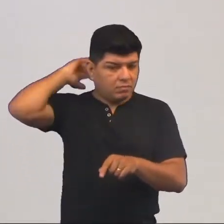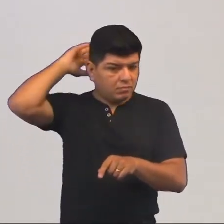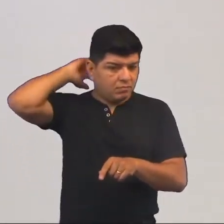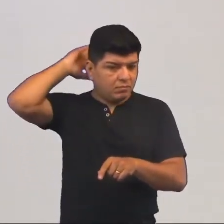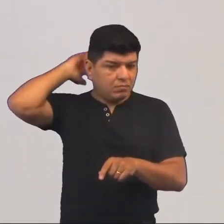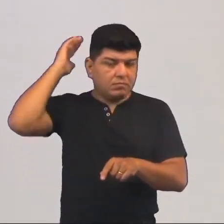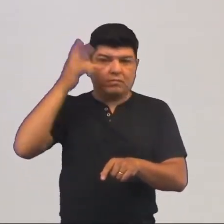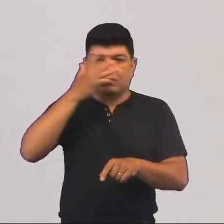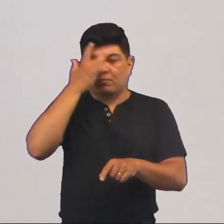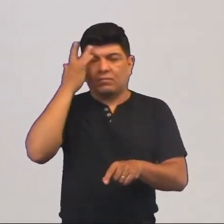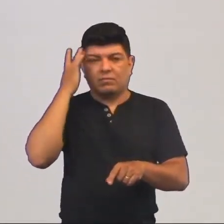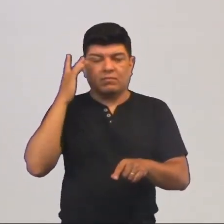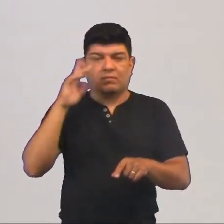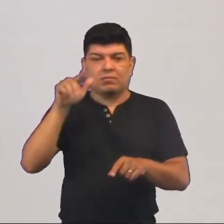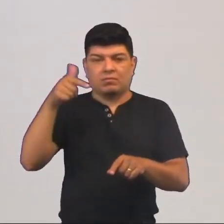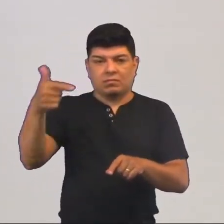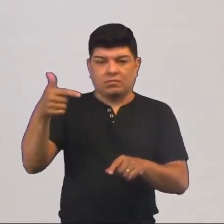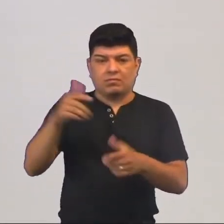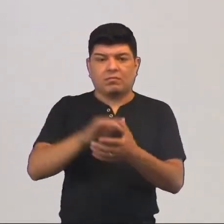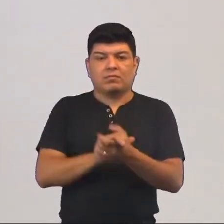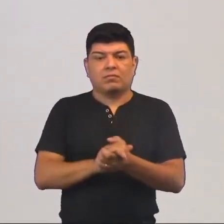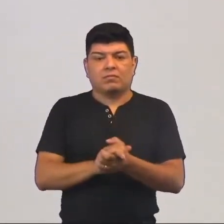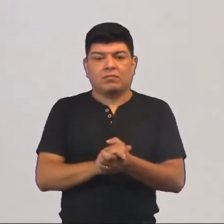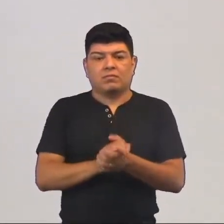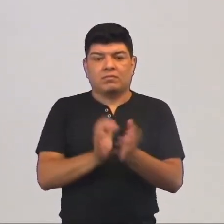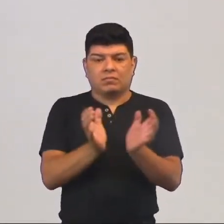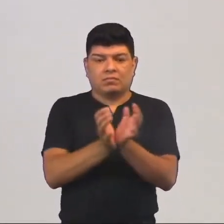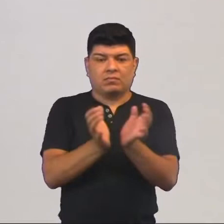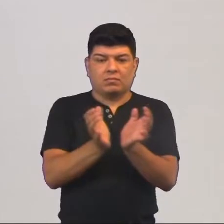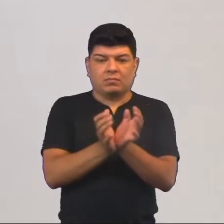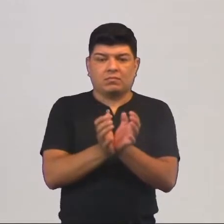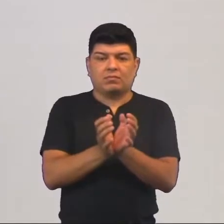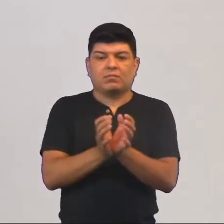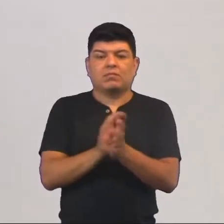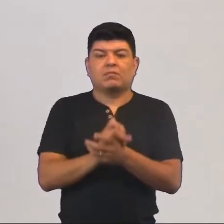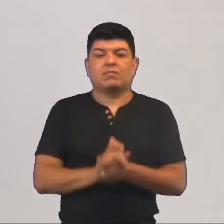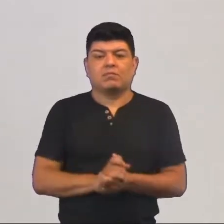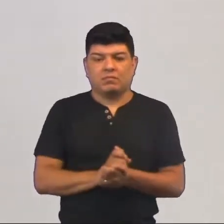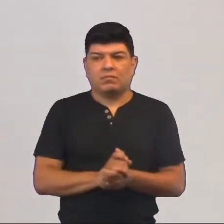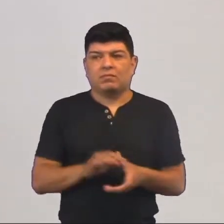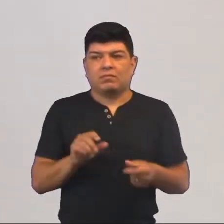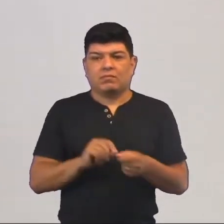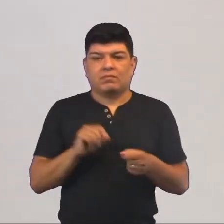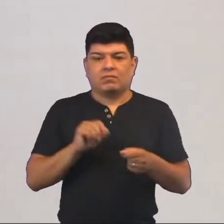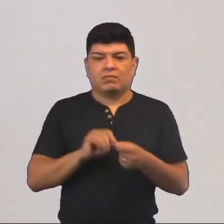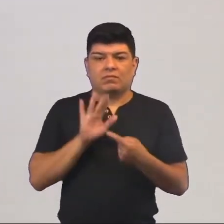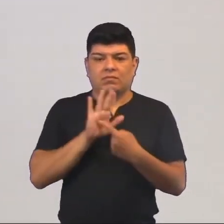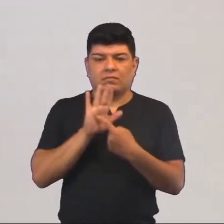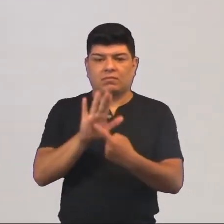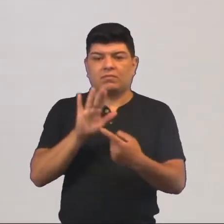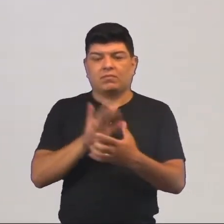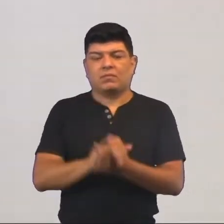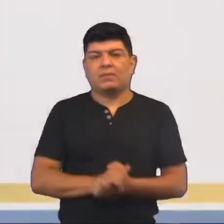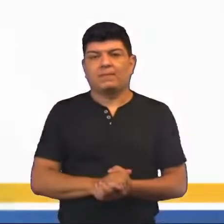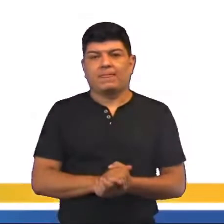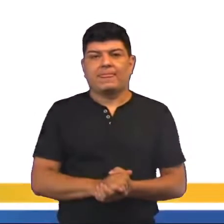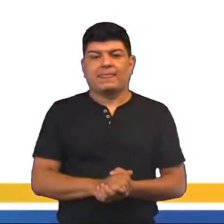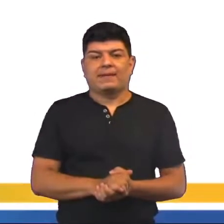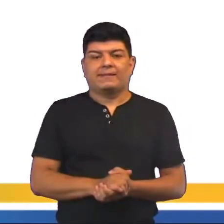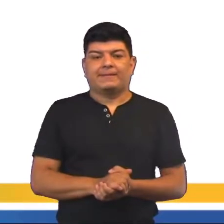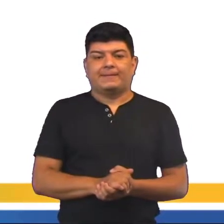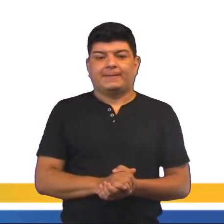fica aí o restante aí da trupe, né? Do comando que vai fazer a apresentação, beleza?